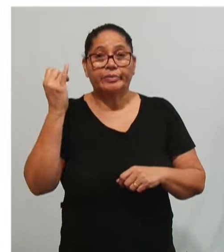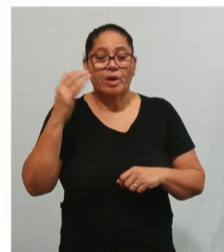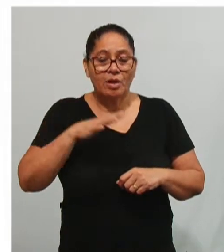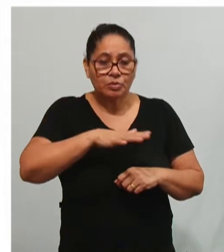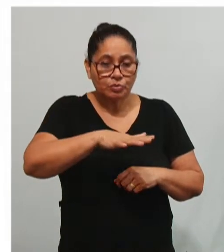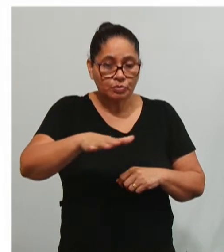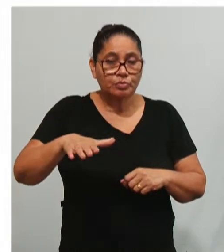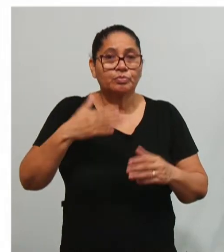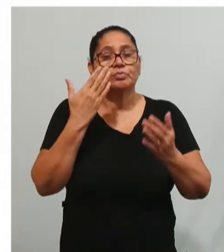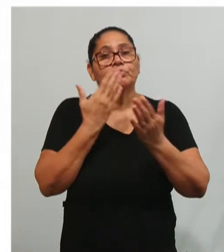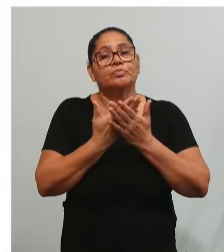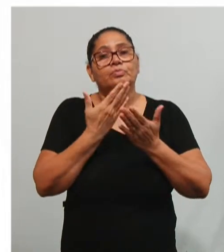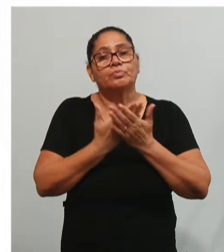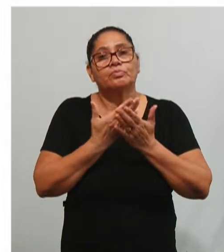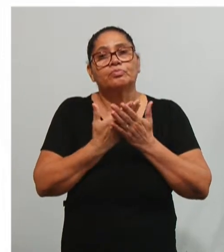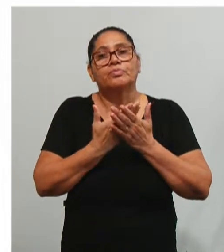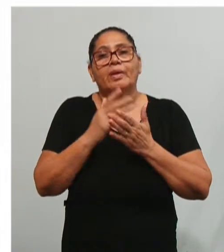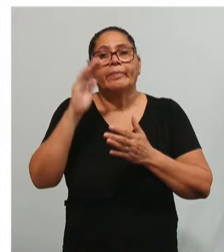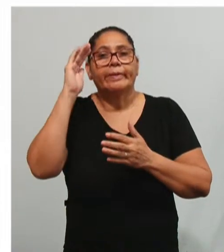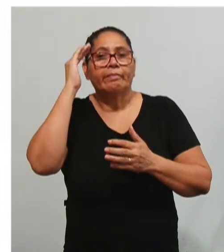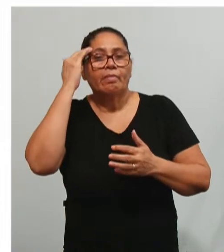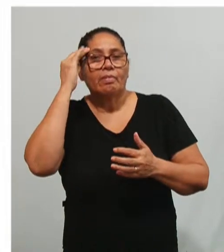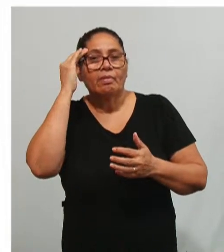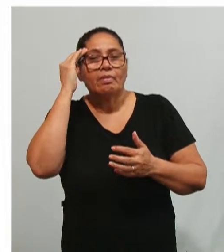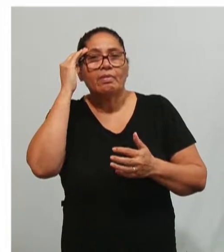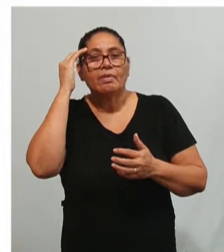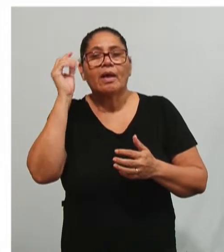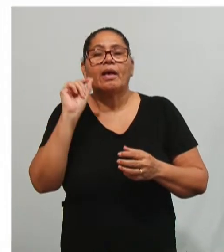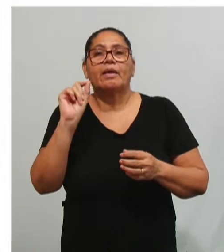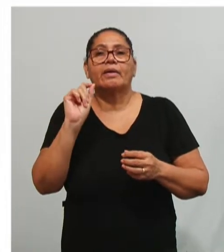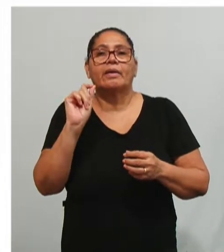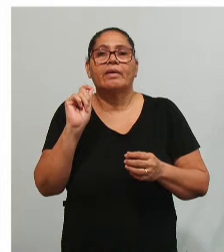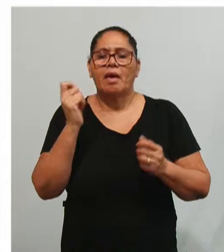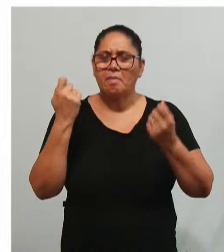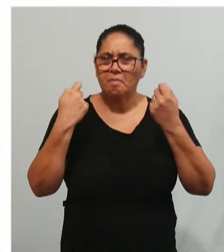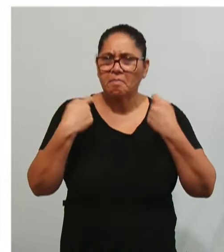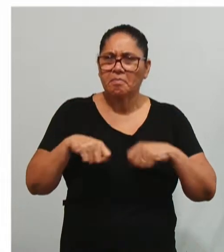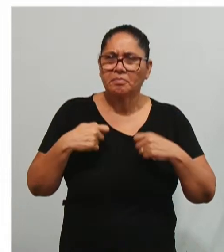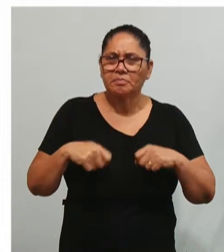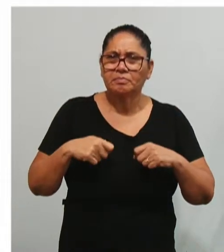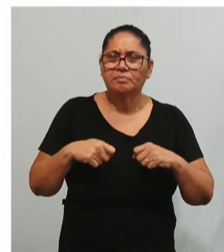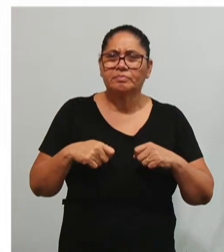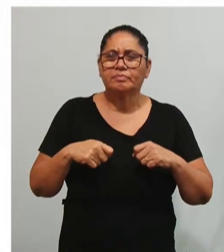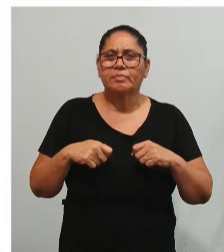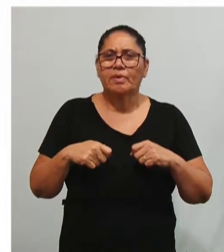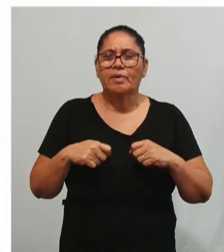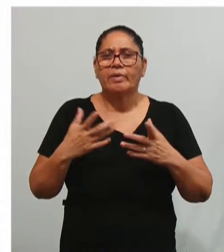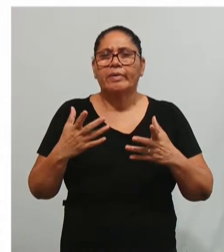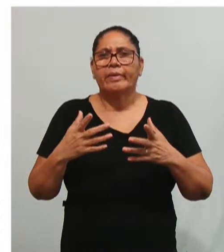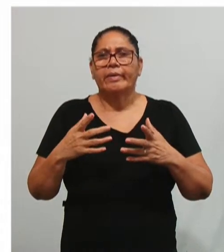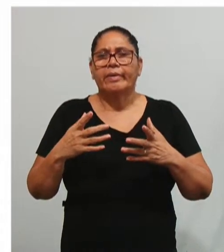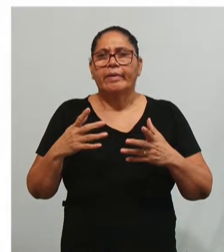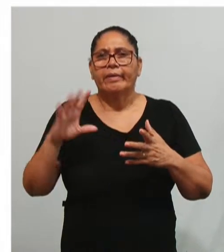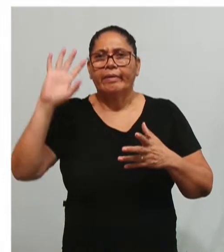estudo da administração para compreender que faz-se necessário sim ter processos decisórios,